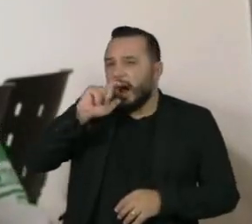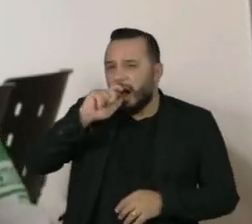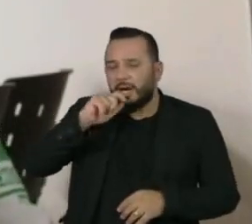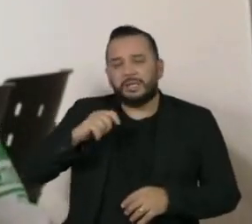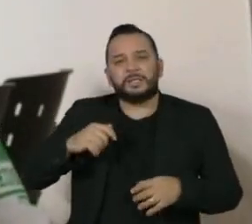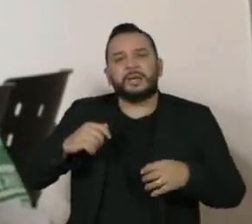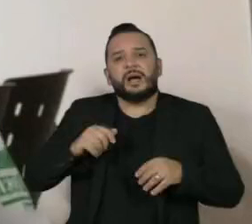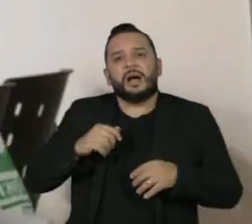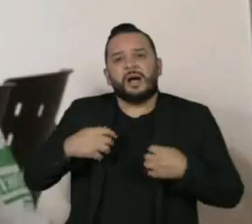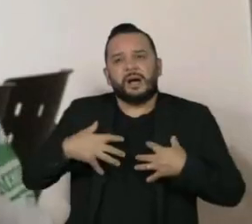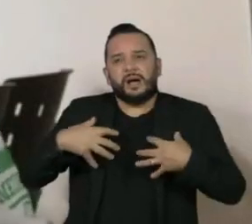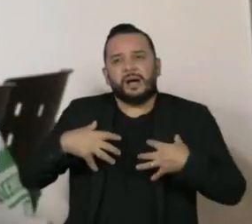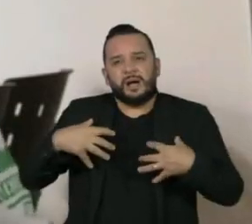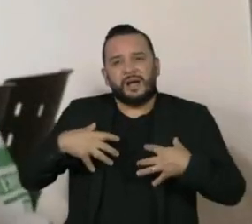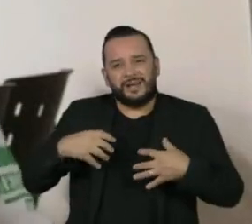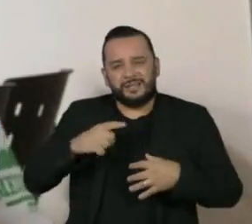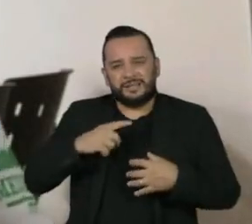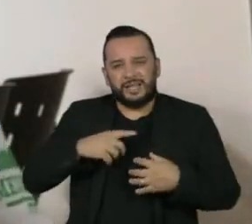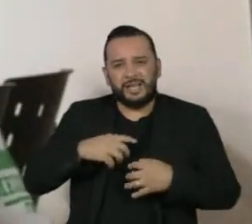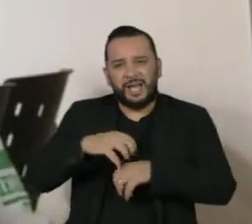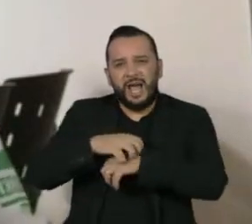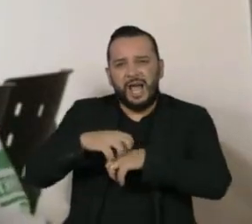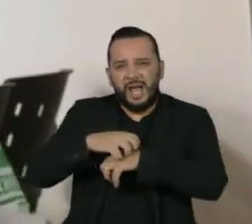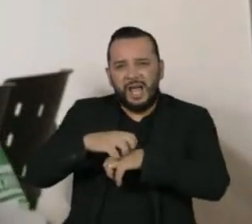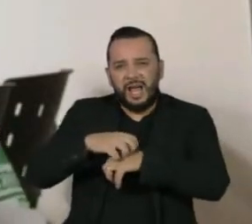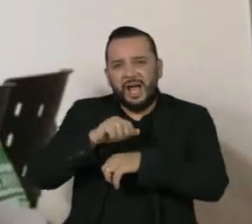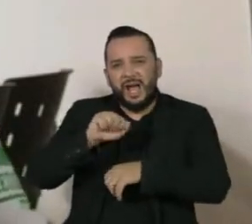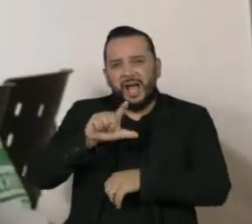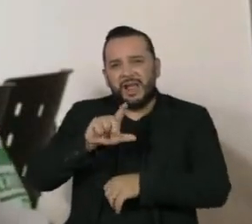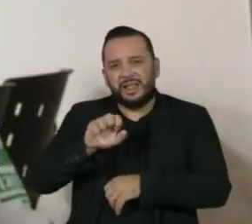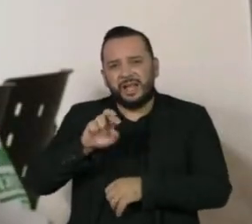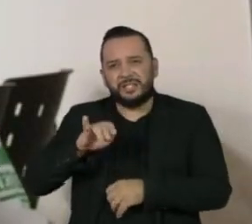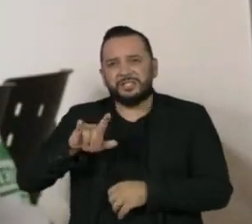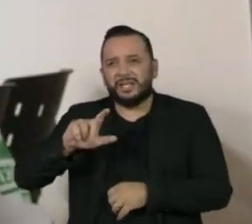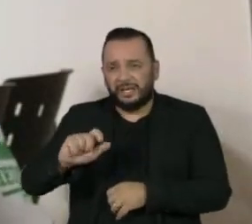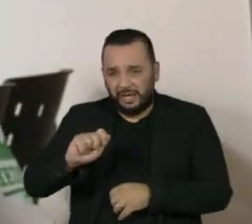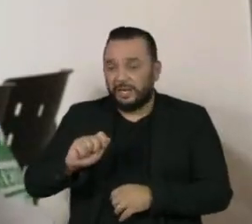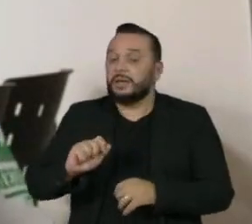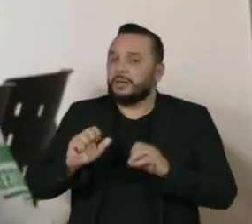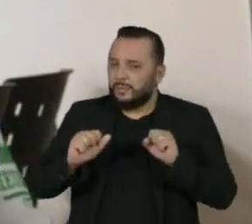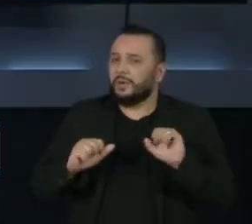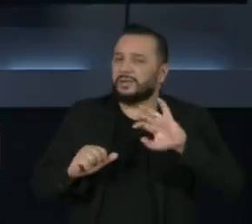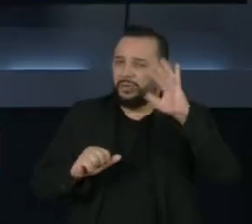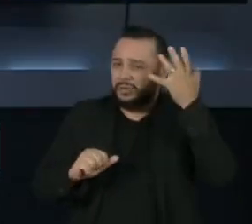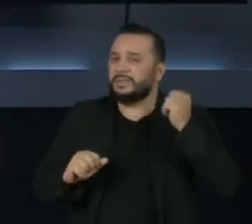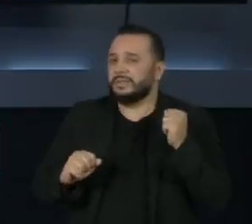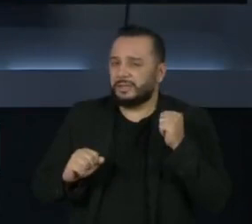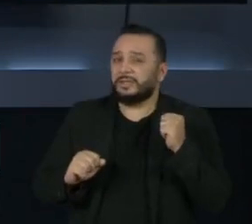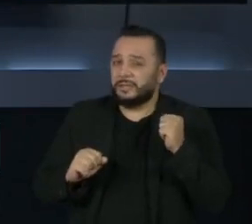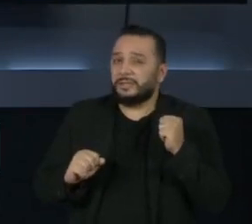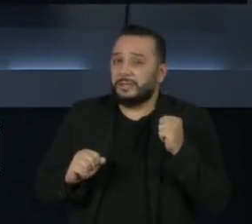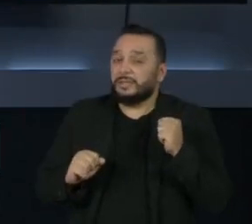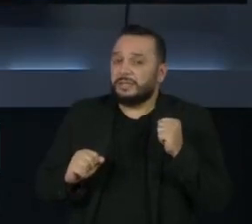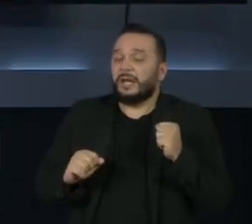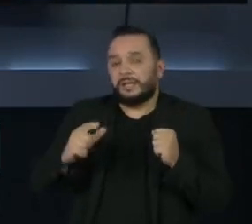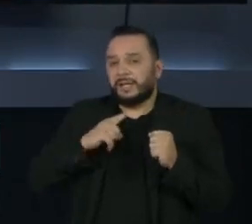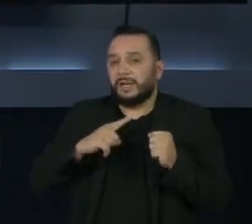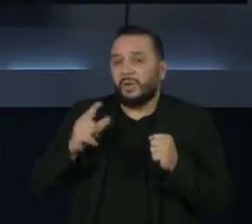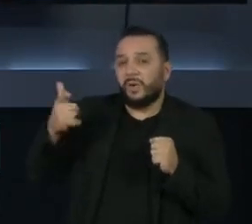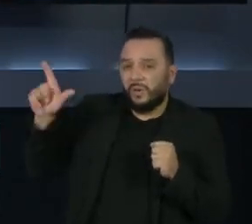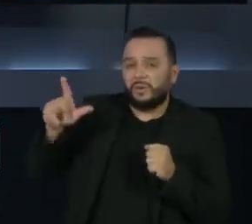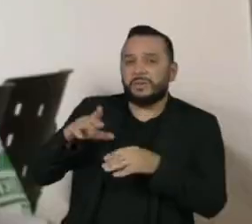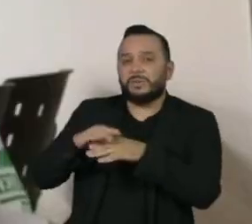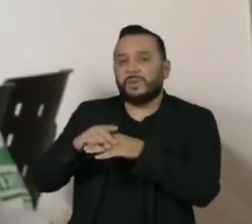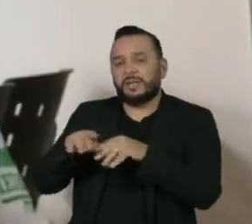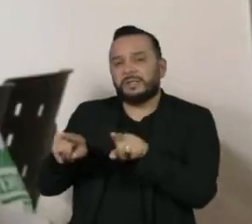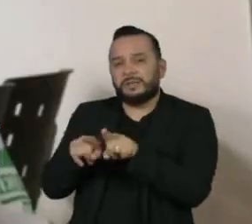nós temos esse fundo de hereditariedade, essa predisposição a ter asma alérgica e, com isso, ela vem associada a outras doenças também,